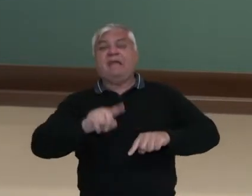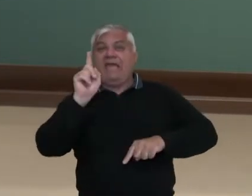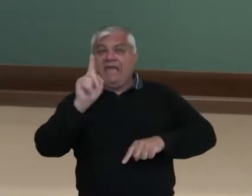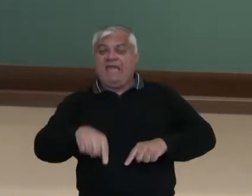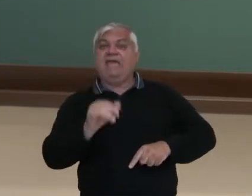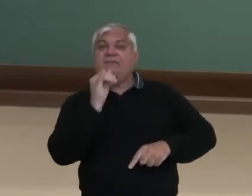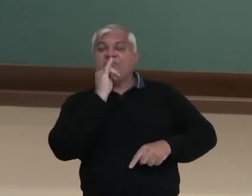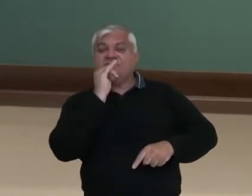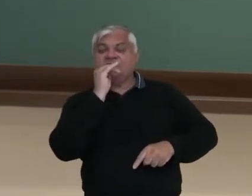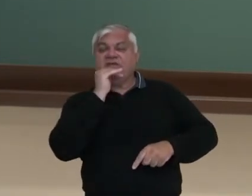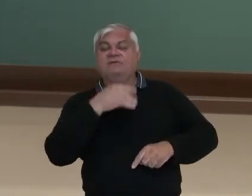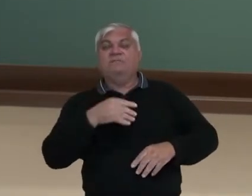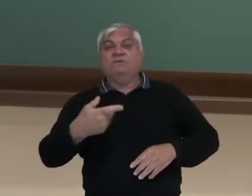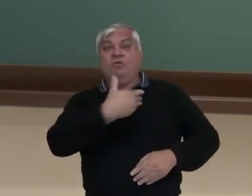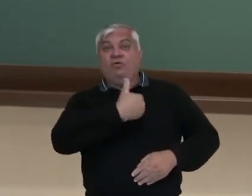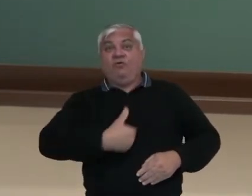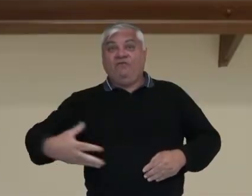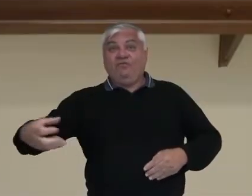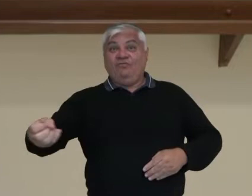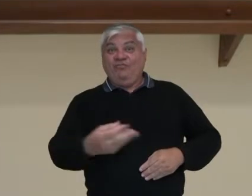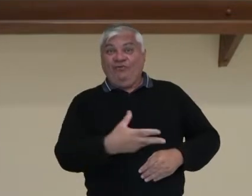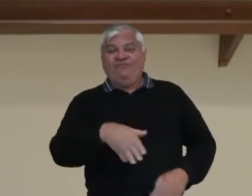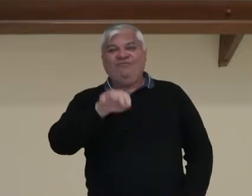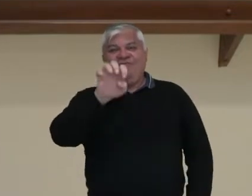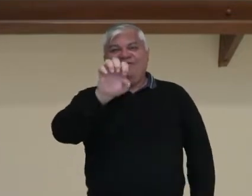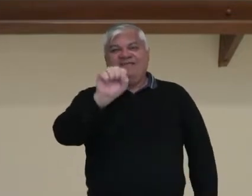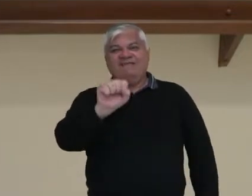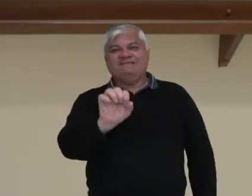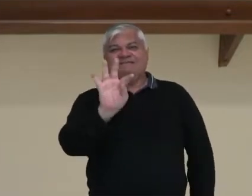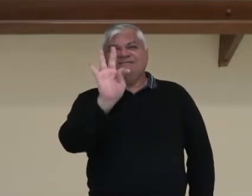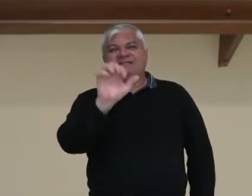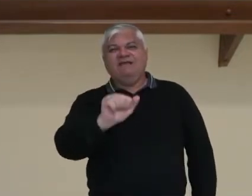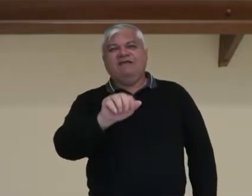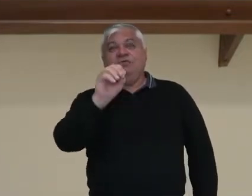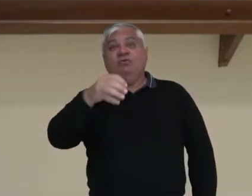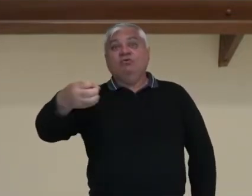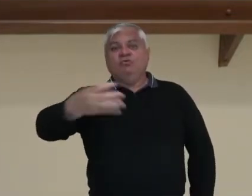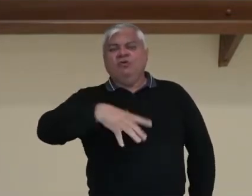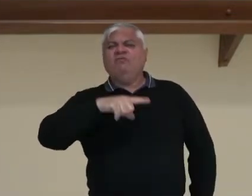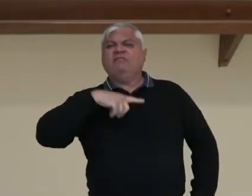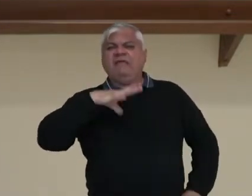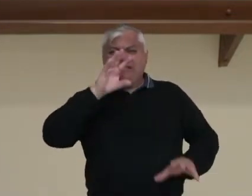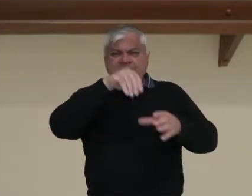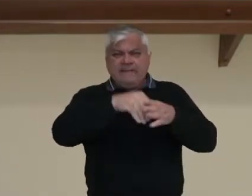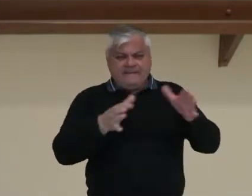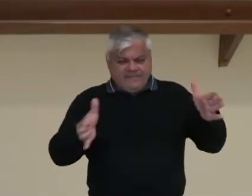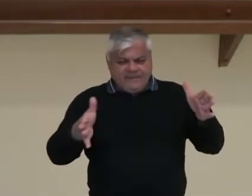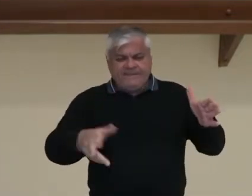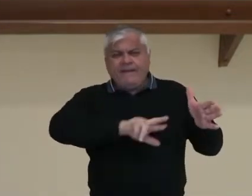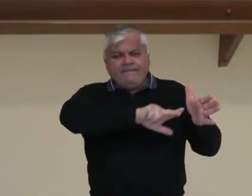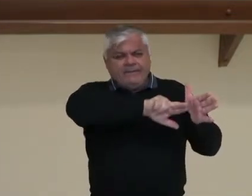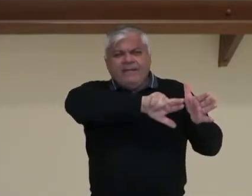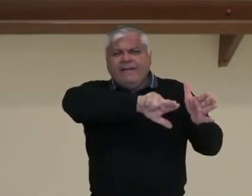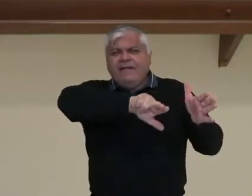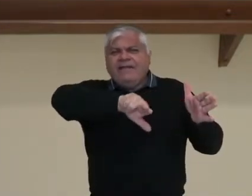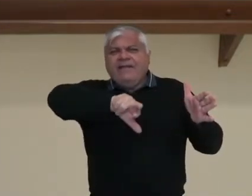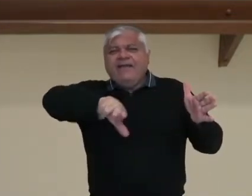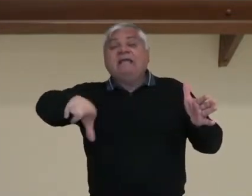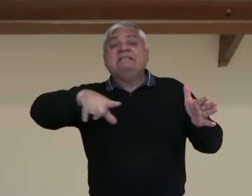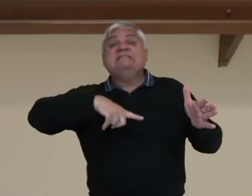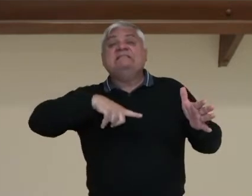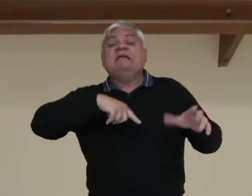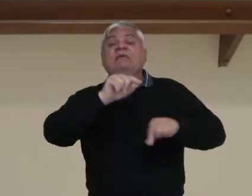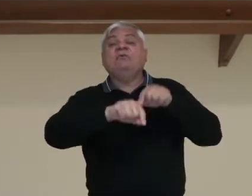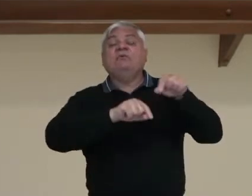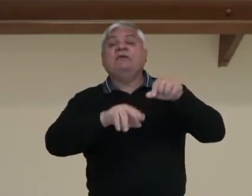chamado Estado Novo. Dentro do Estado Novo vão ter várias práticas que vão então levar a essa